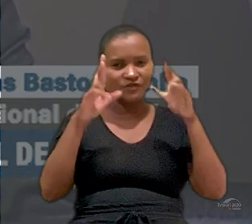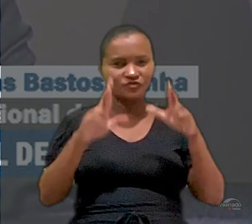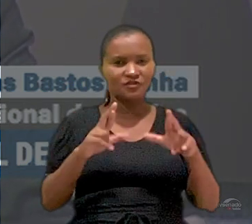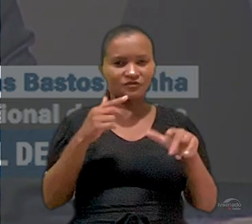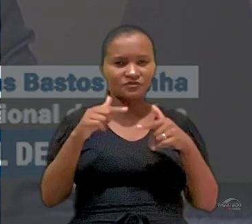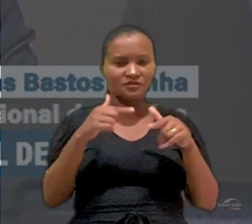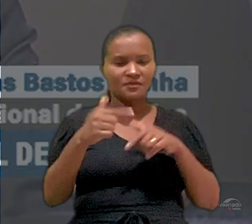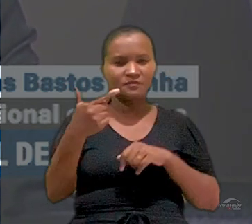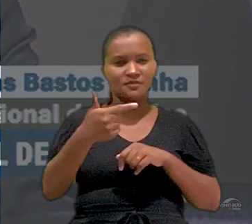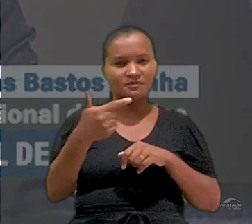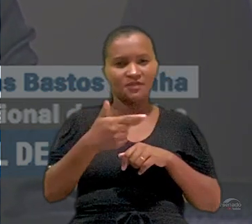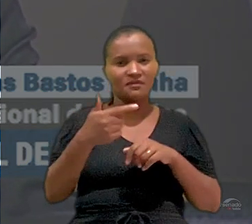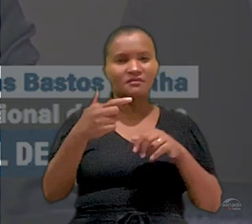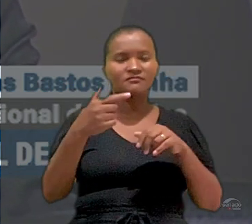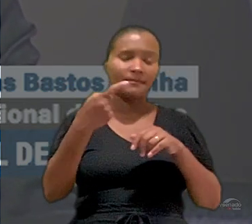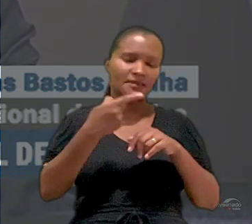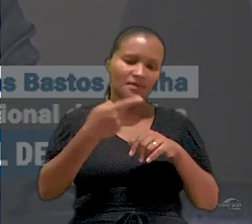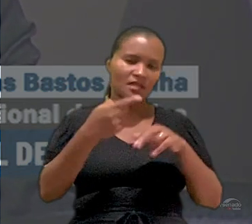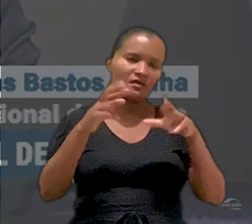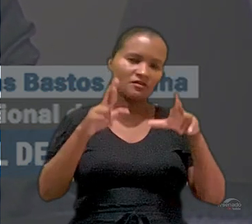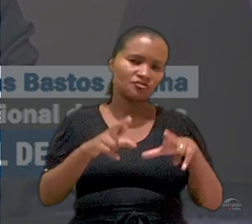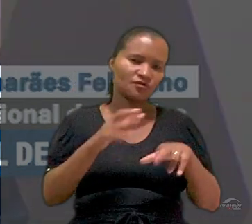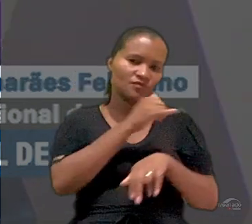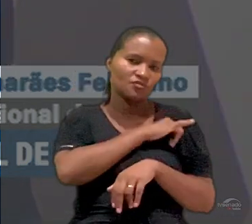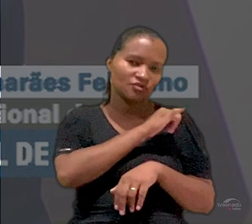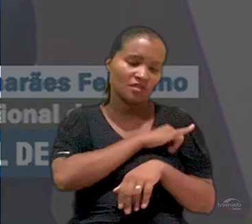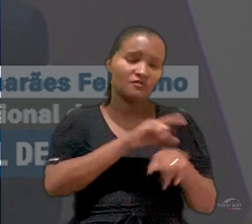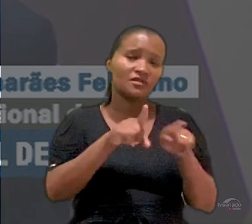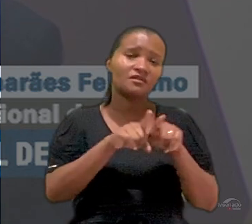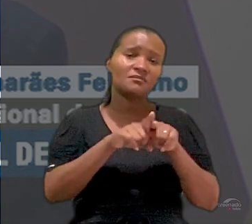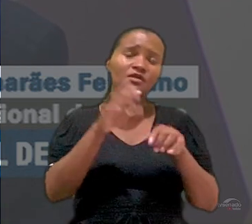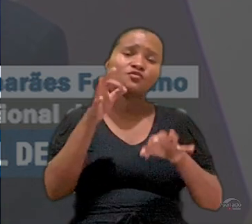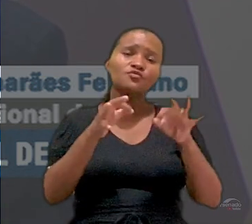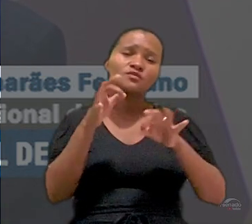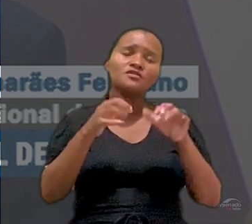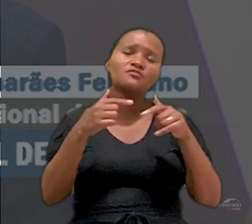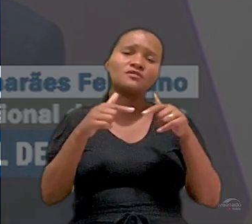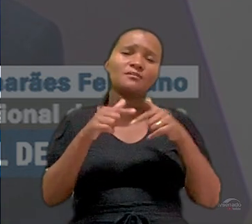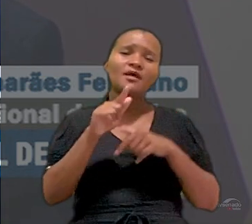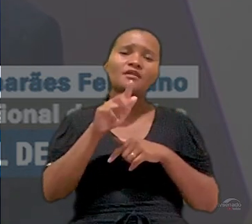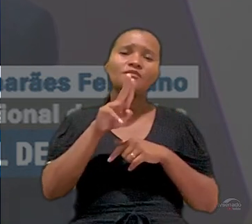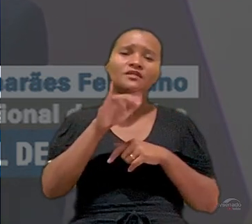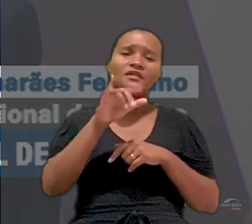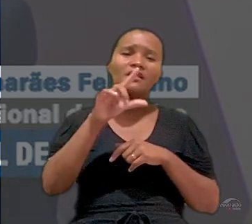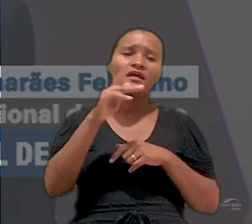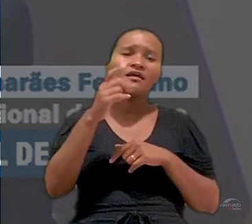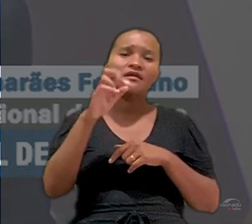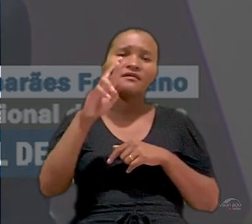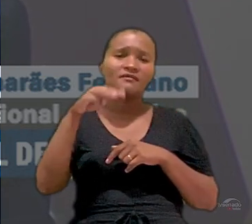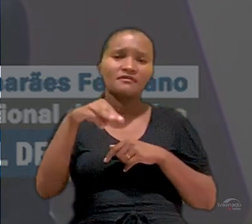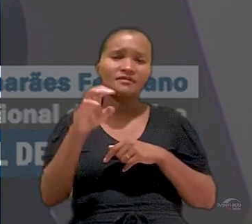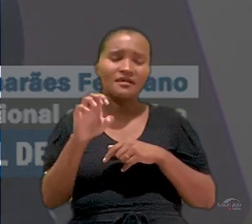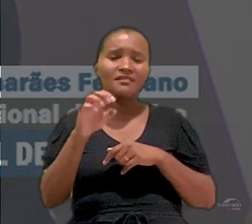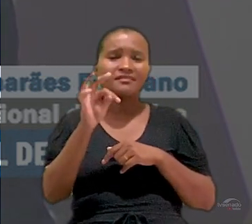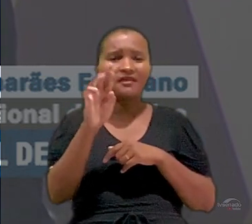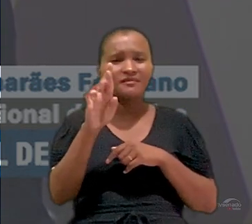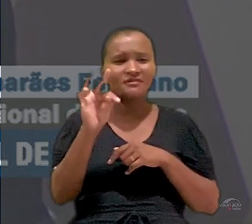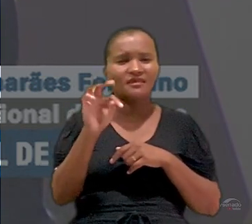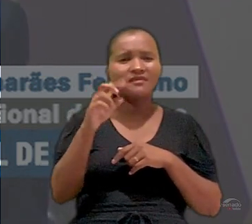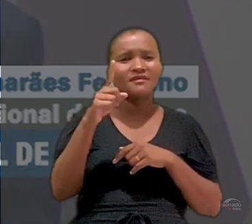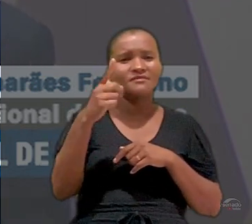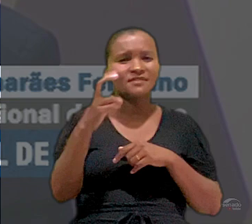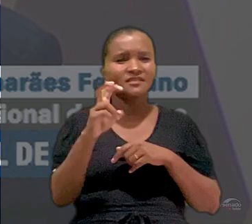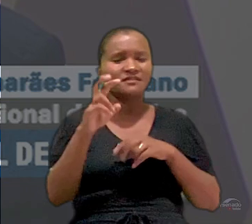do Tribunal Regional do Trabalho da Primeira Região no Rio de Janeiro e o Juiz do Trabalho Guilherme Guimarães Feliciano, do TRT da